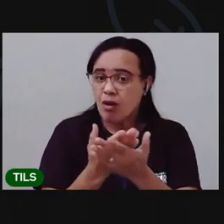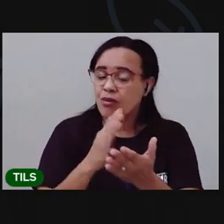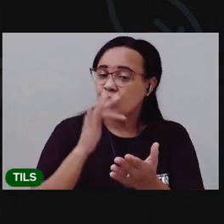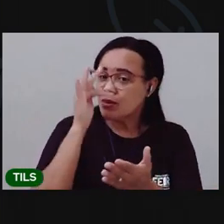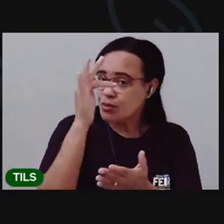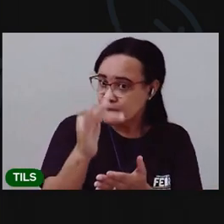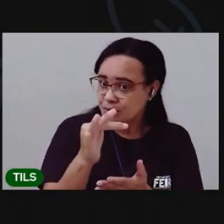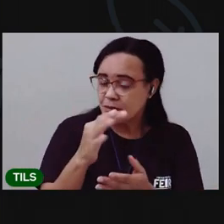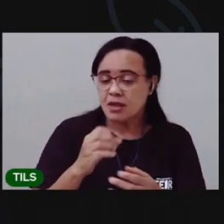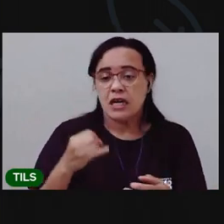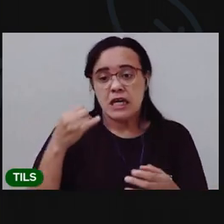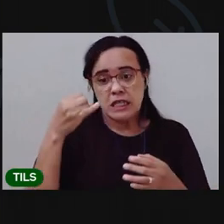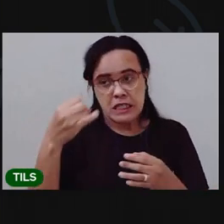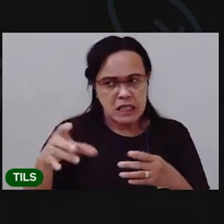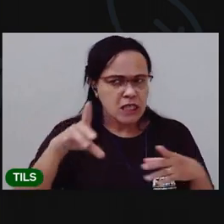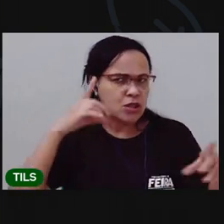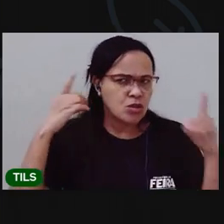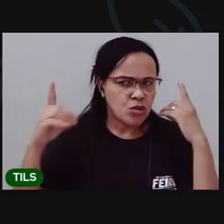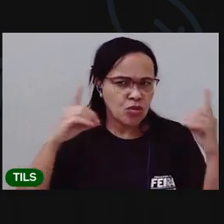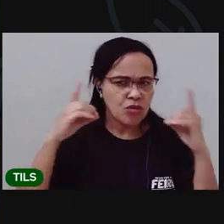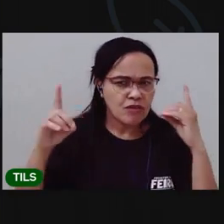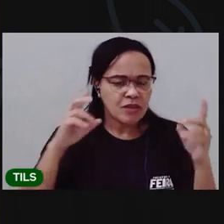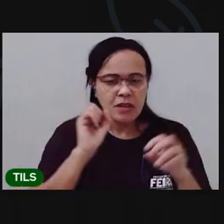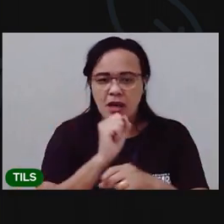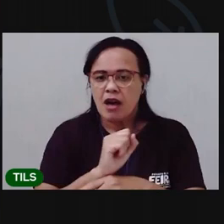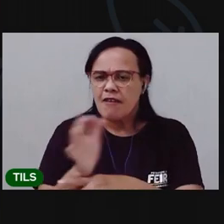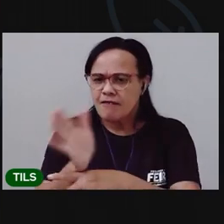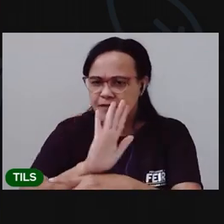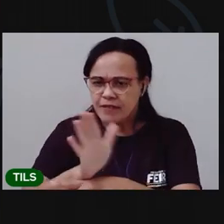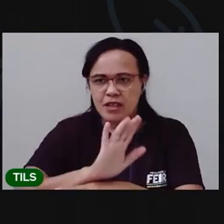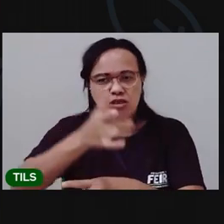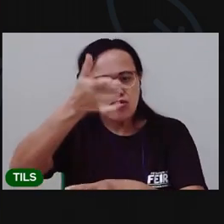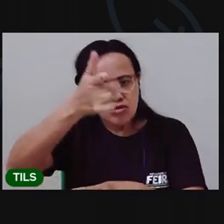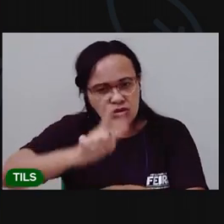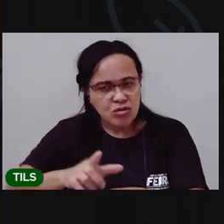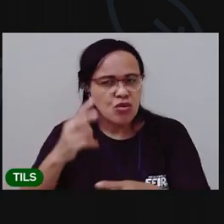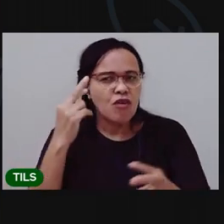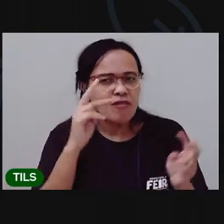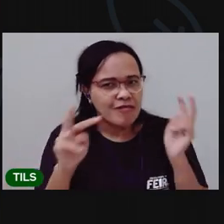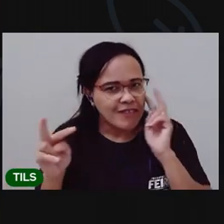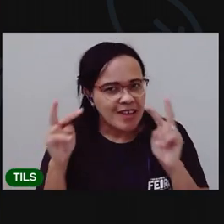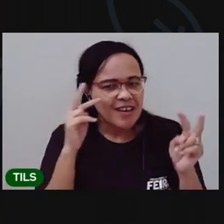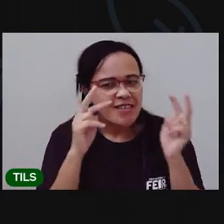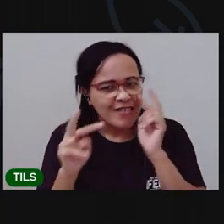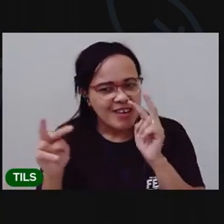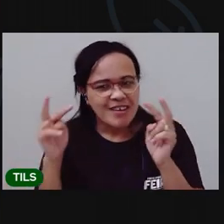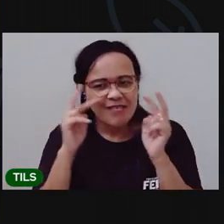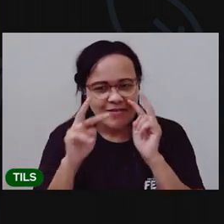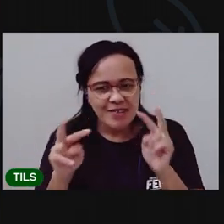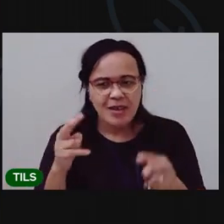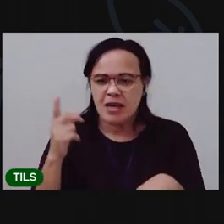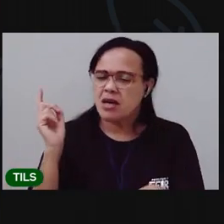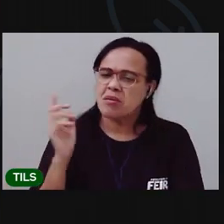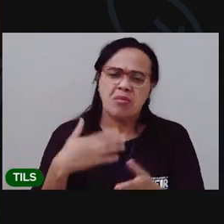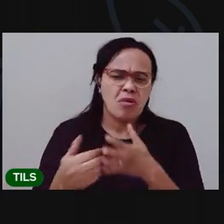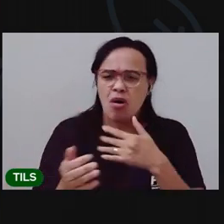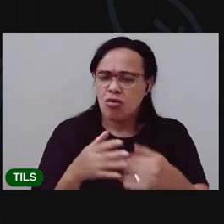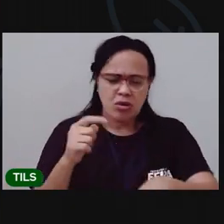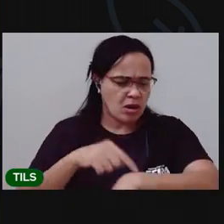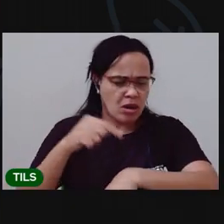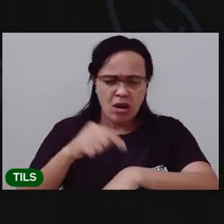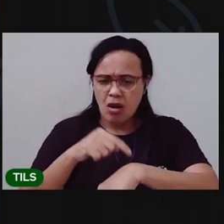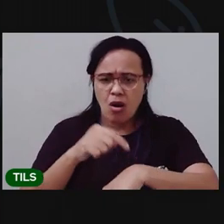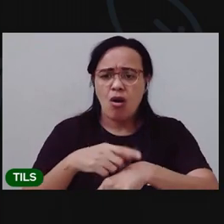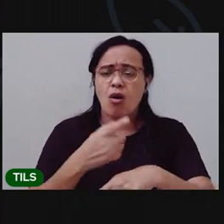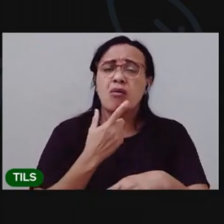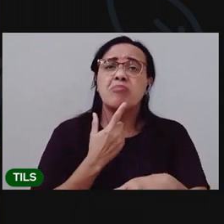dúvida, assiste o vídeo de novo. Ele vai ficar gravado aqui, para você ver quando quiser, a hora que você quiser. E